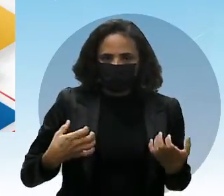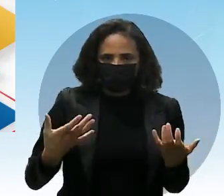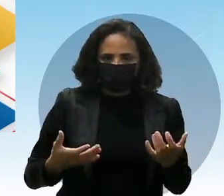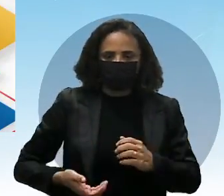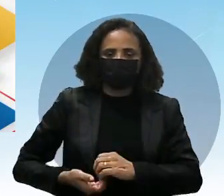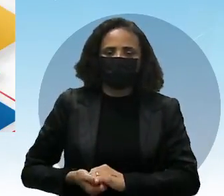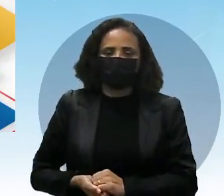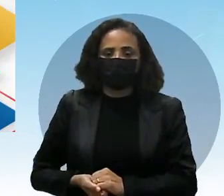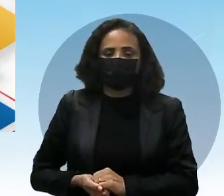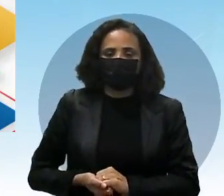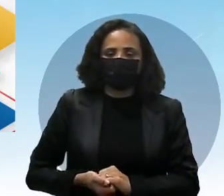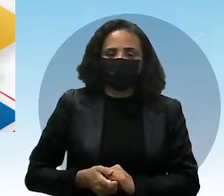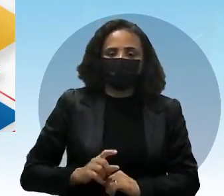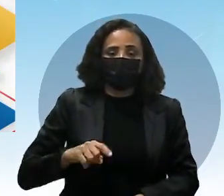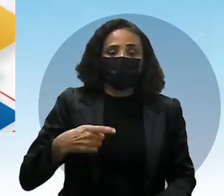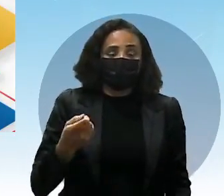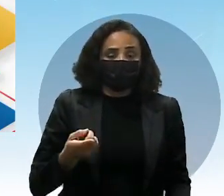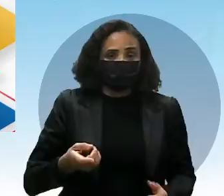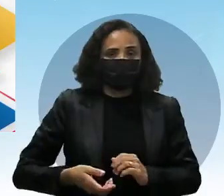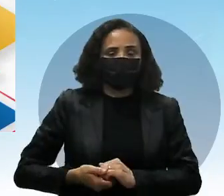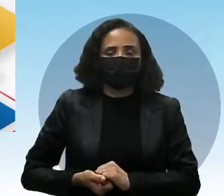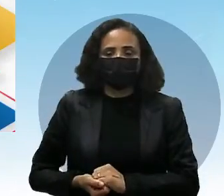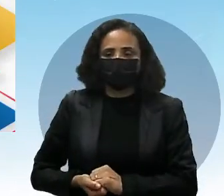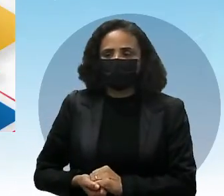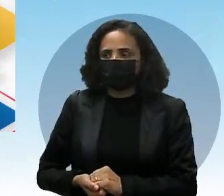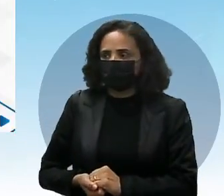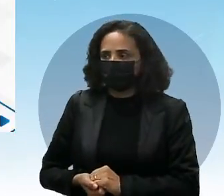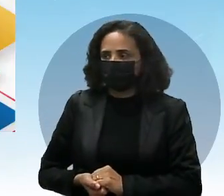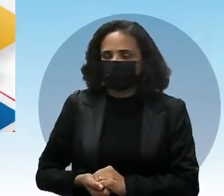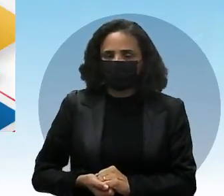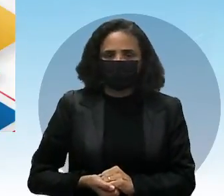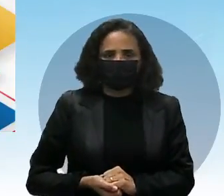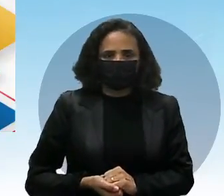Pelo semblante... Deixa eu só voltar aqui para...